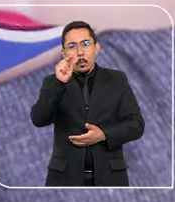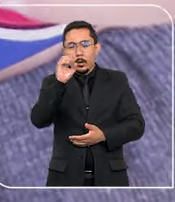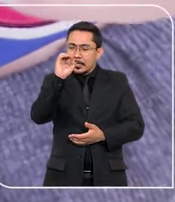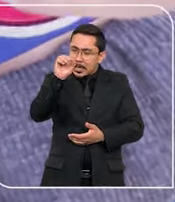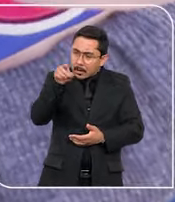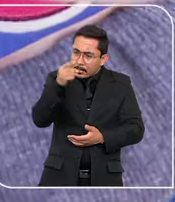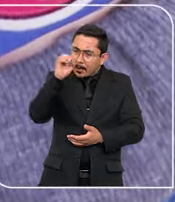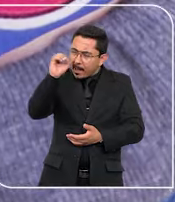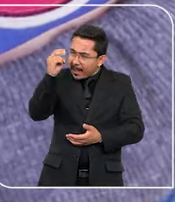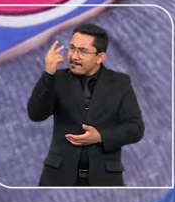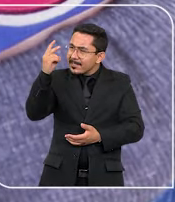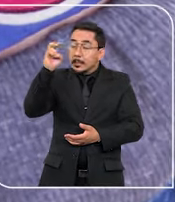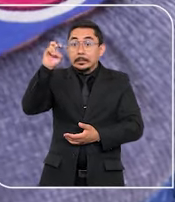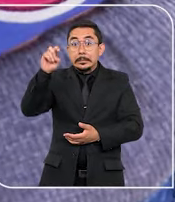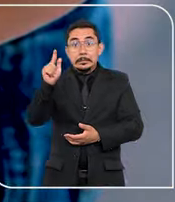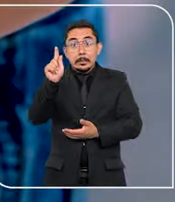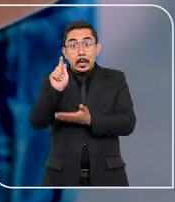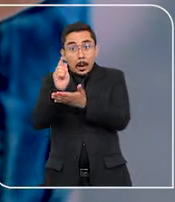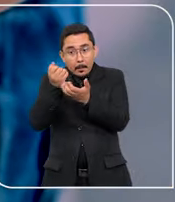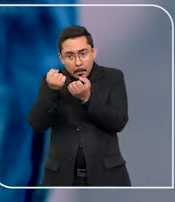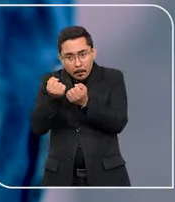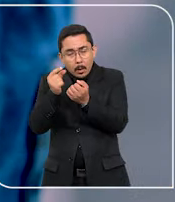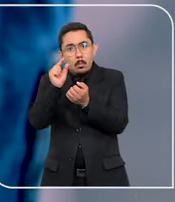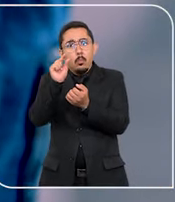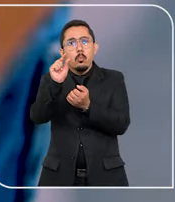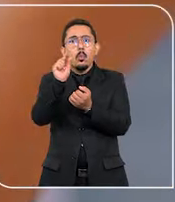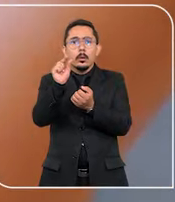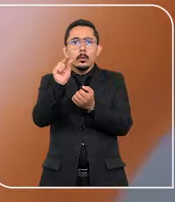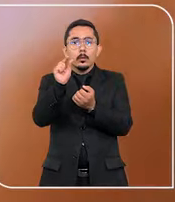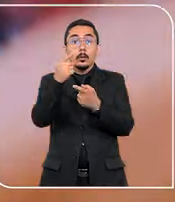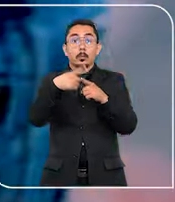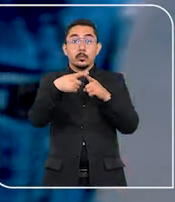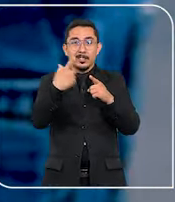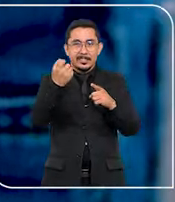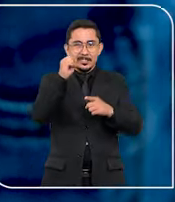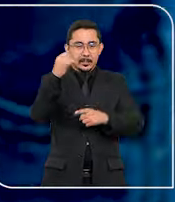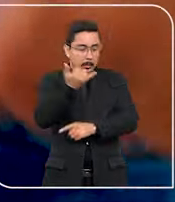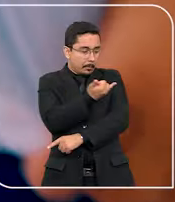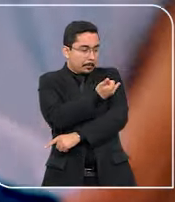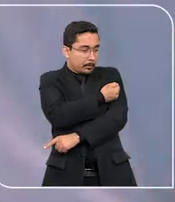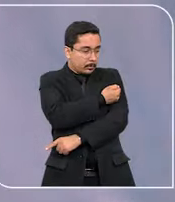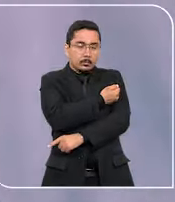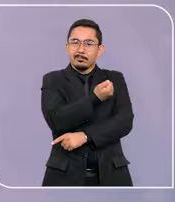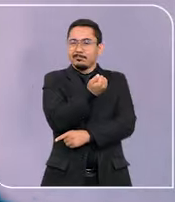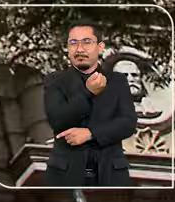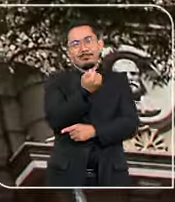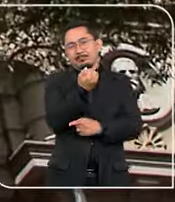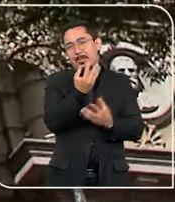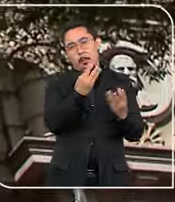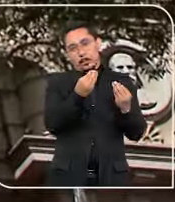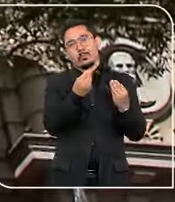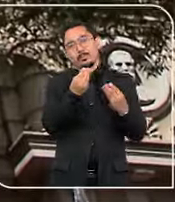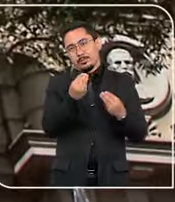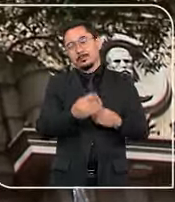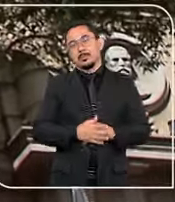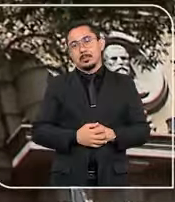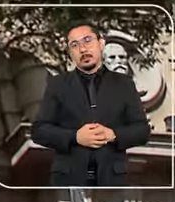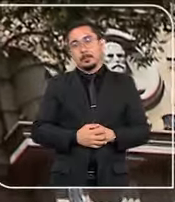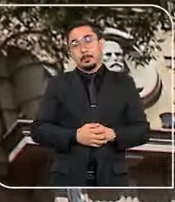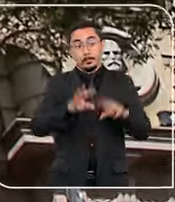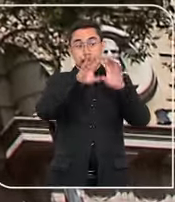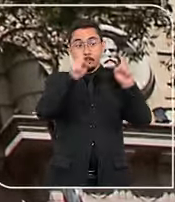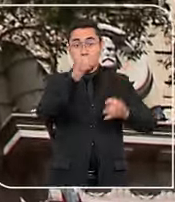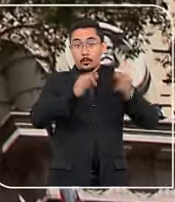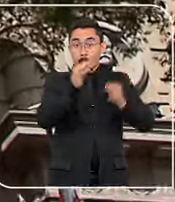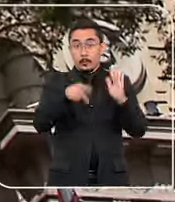,025 unidades de insulina, quando a caneta que tem a dosagem tradicional é de imunidade. O Tribunal de Justiça de São